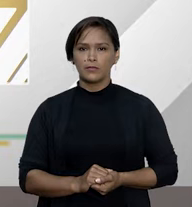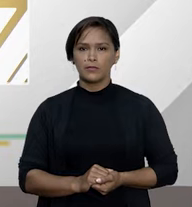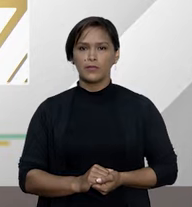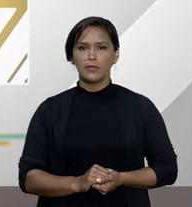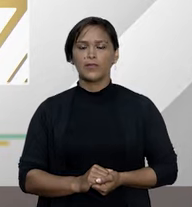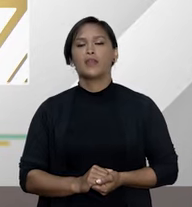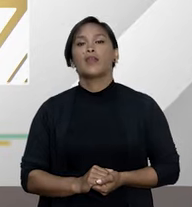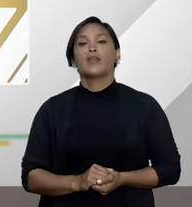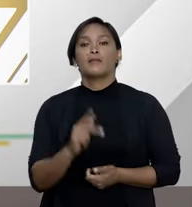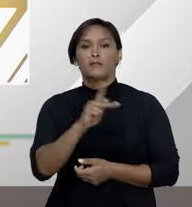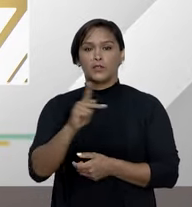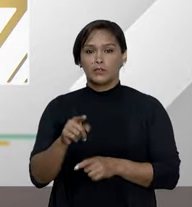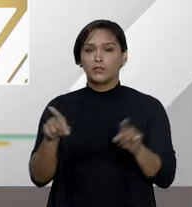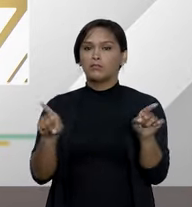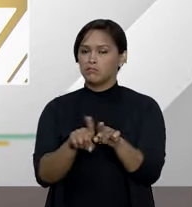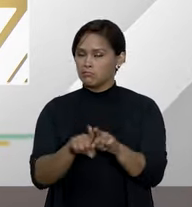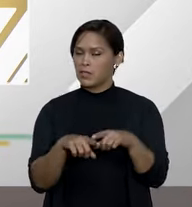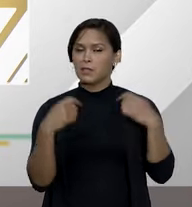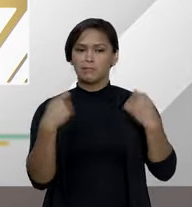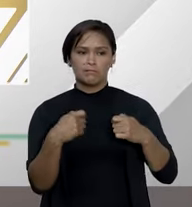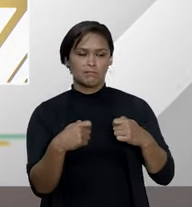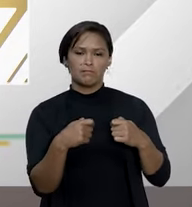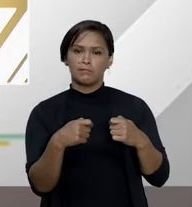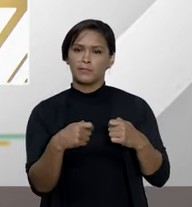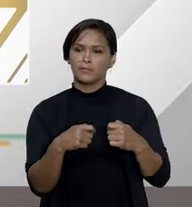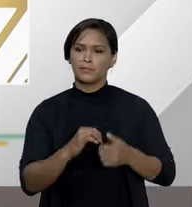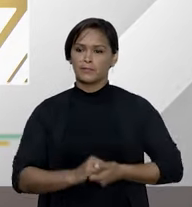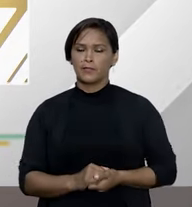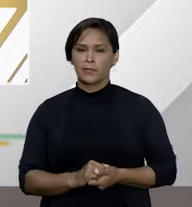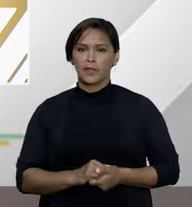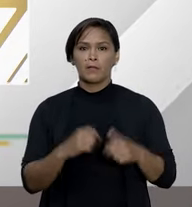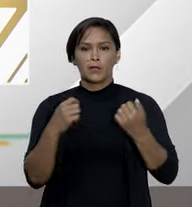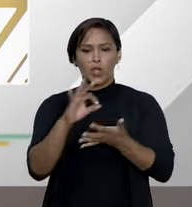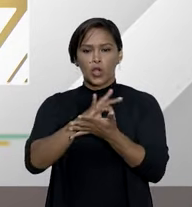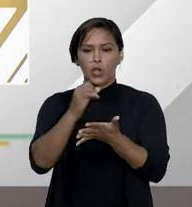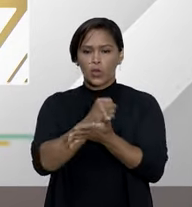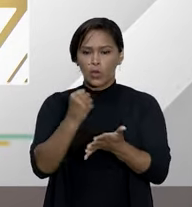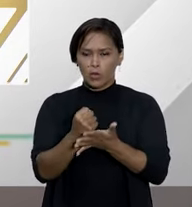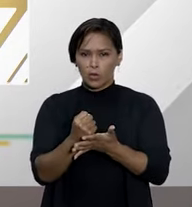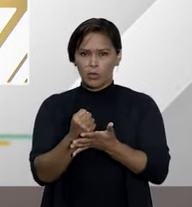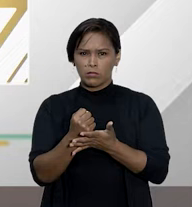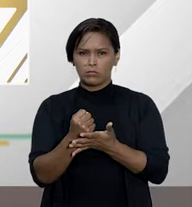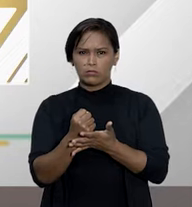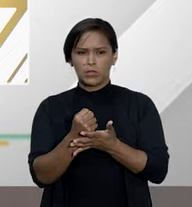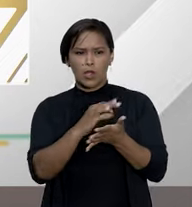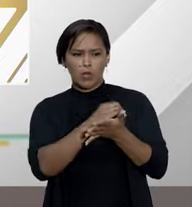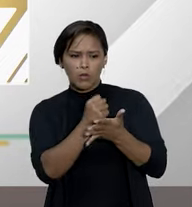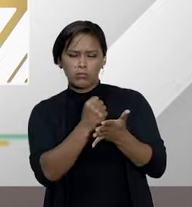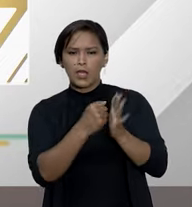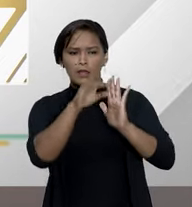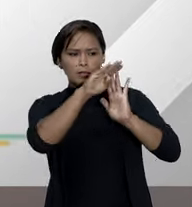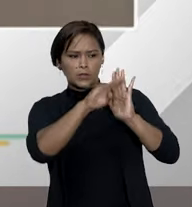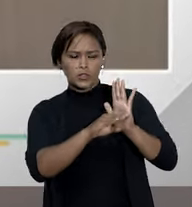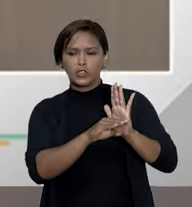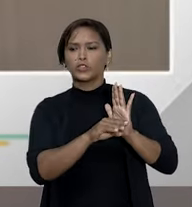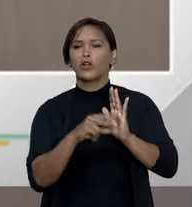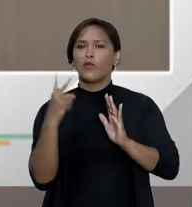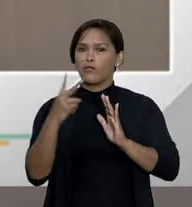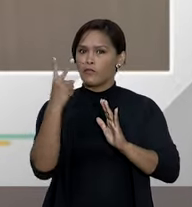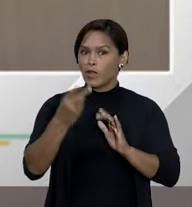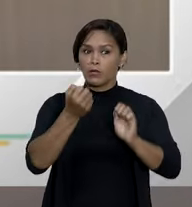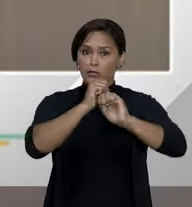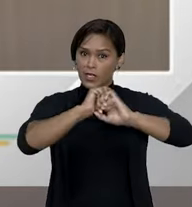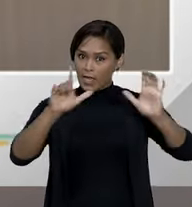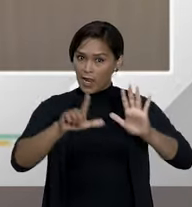Rodrigo, também é preciso que o contrato traga isso, essa previsão de reajuste de forma muito